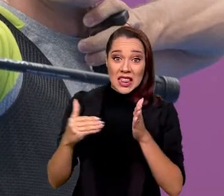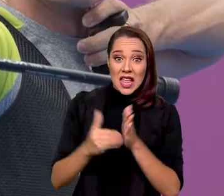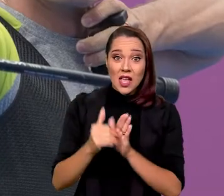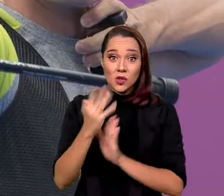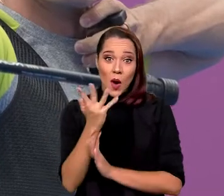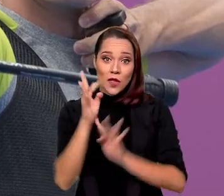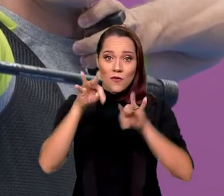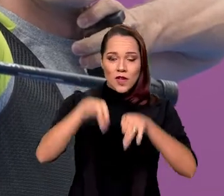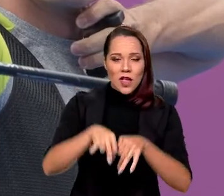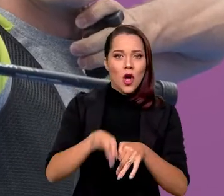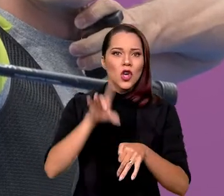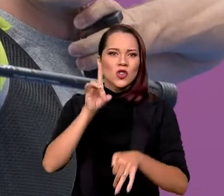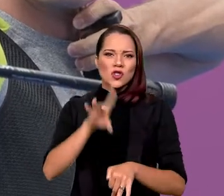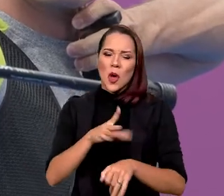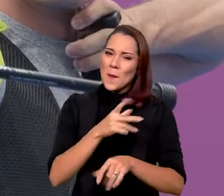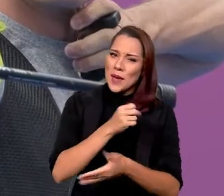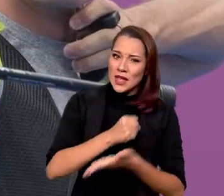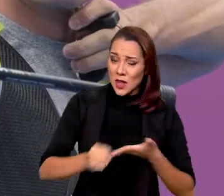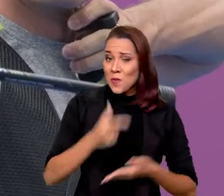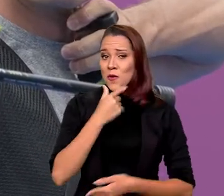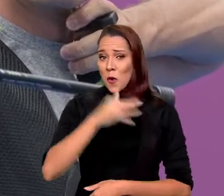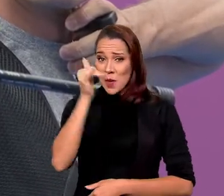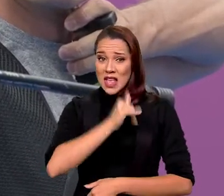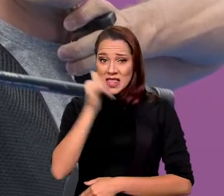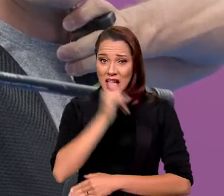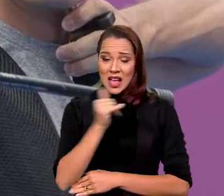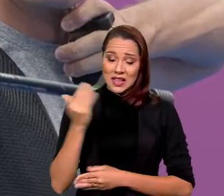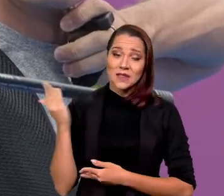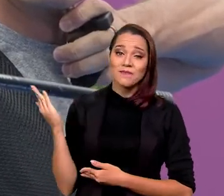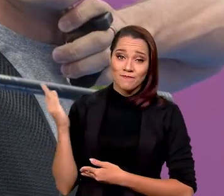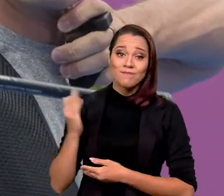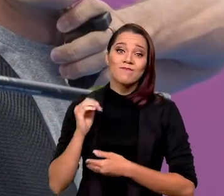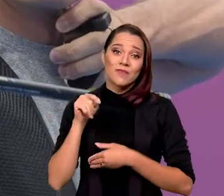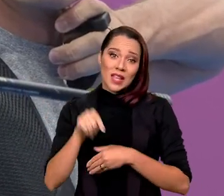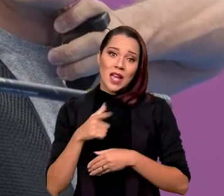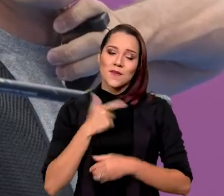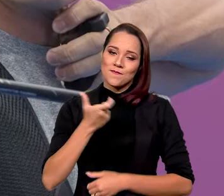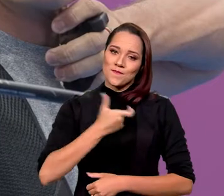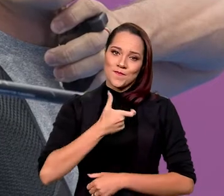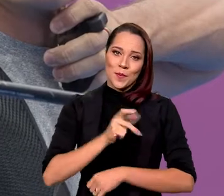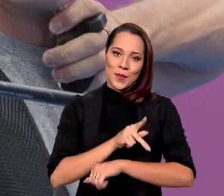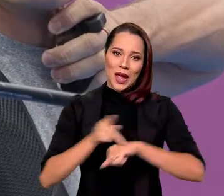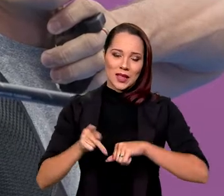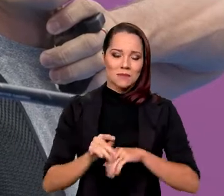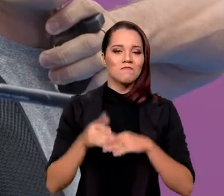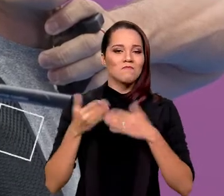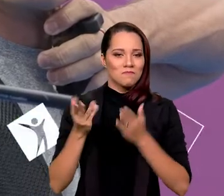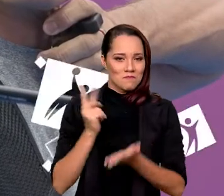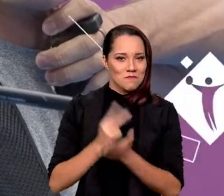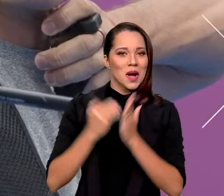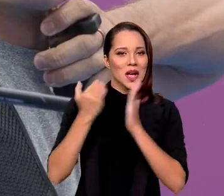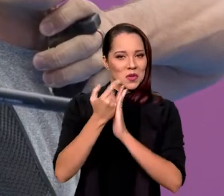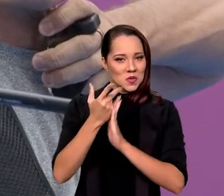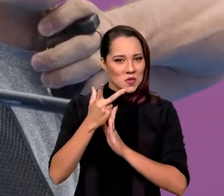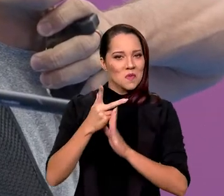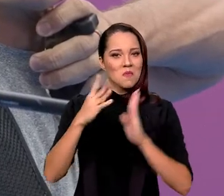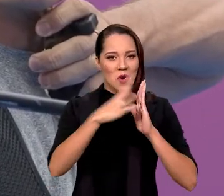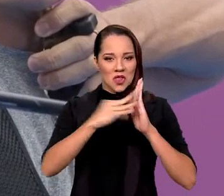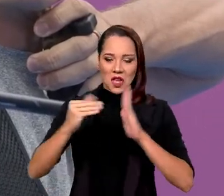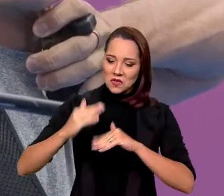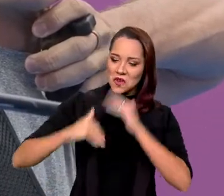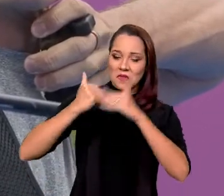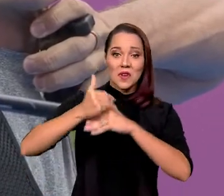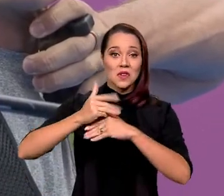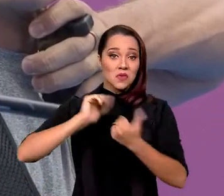até as quartas de final, foi parado só pelo italiano Mauro Nespoli, que ficou com a prata. Mais um exemplo de